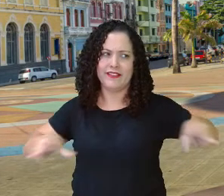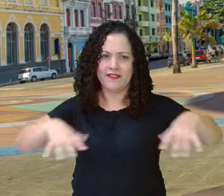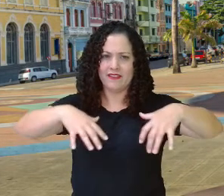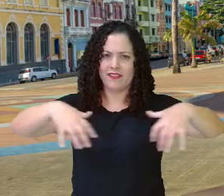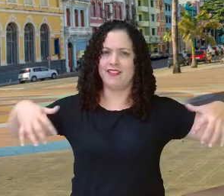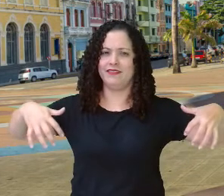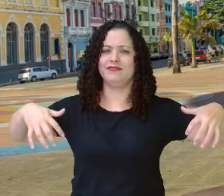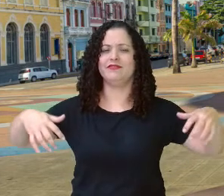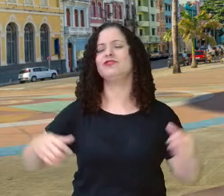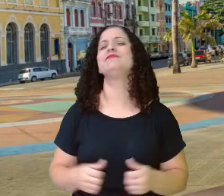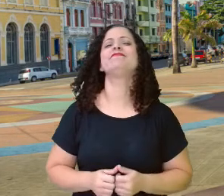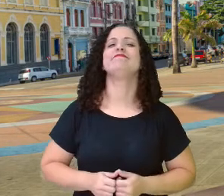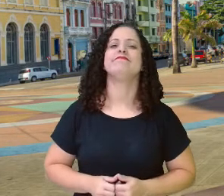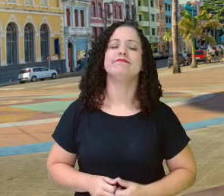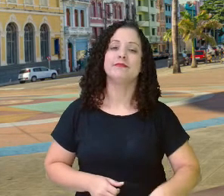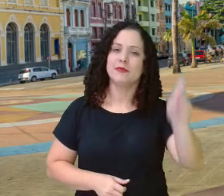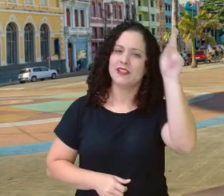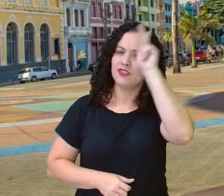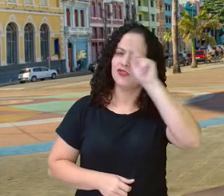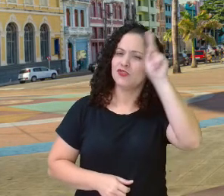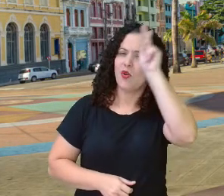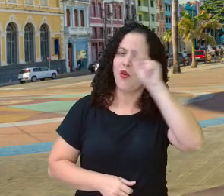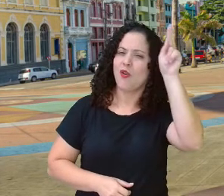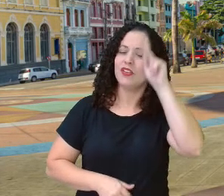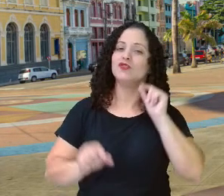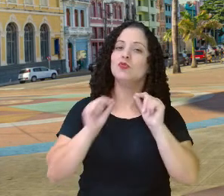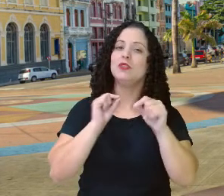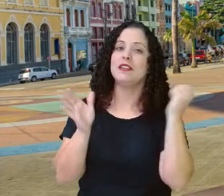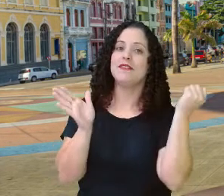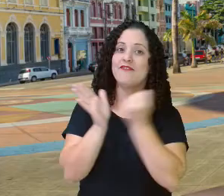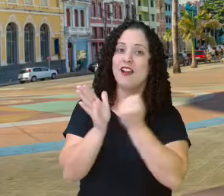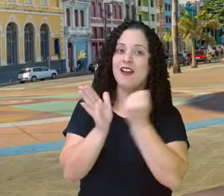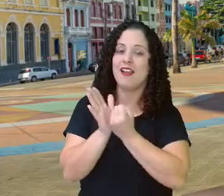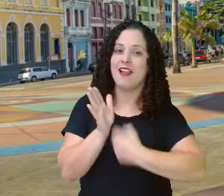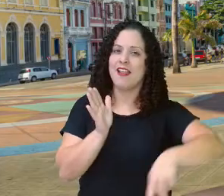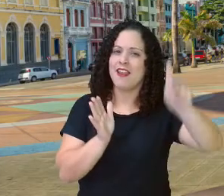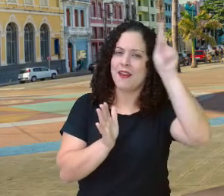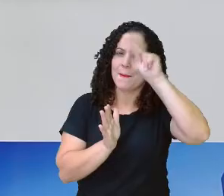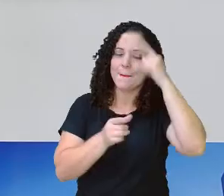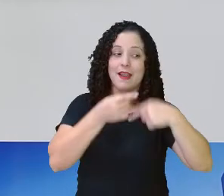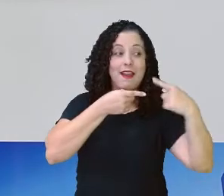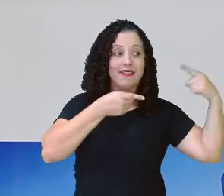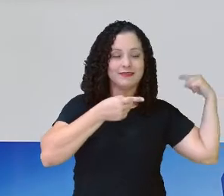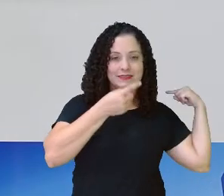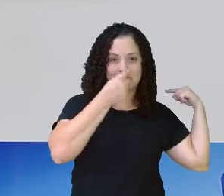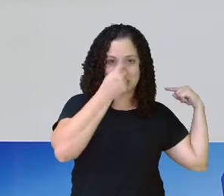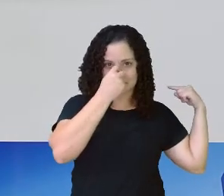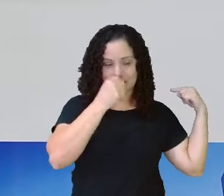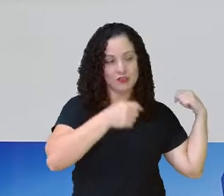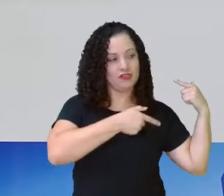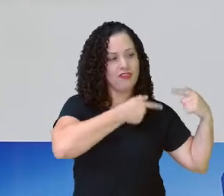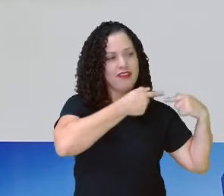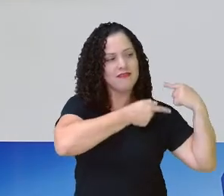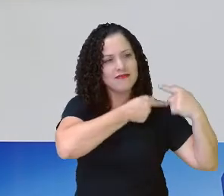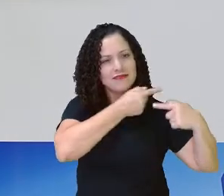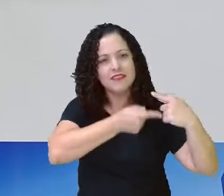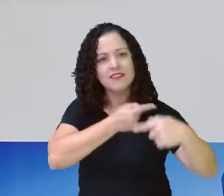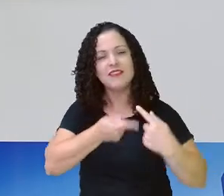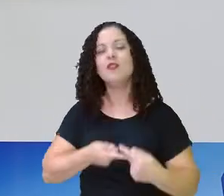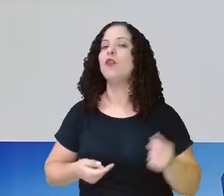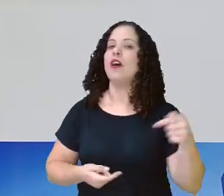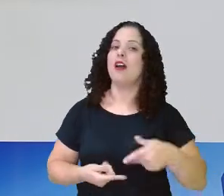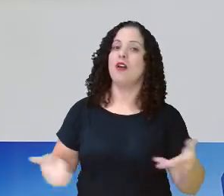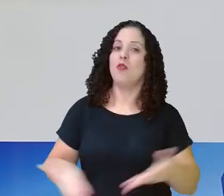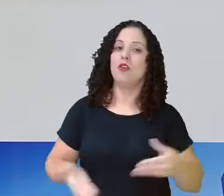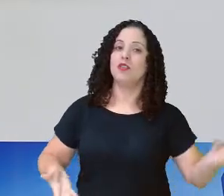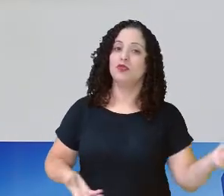as fontes históricas, elas são como recordações de quem veio antes de nós. Essa recordação, ela pode ser mais